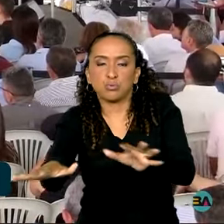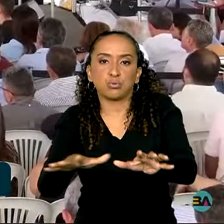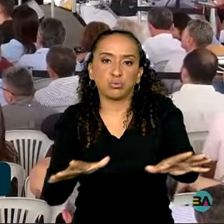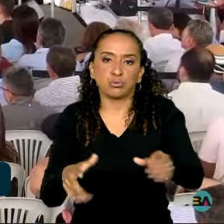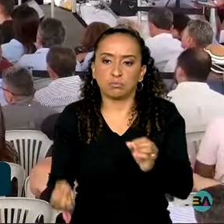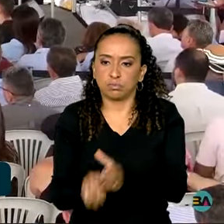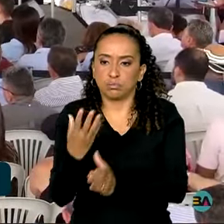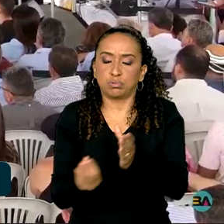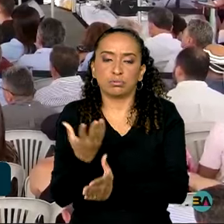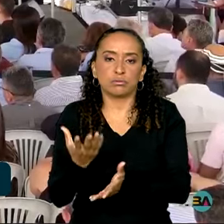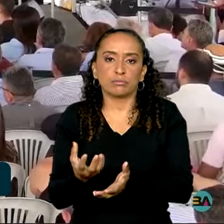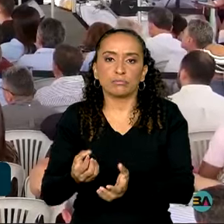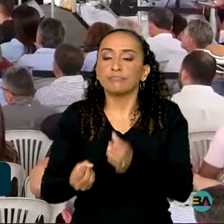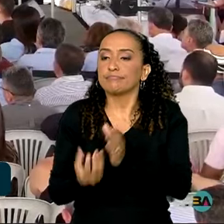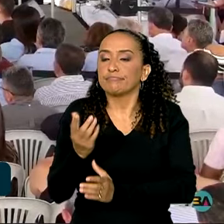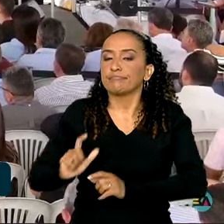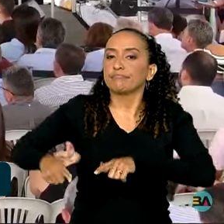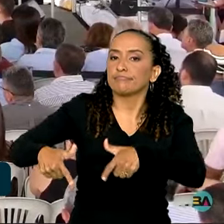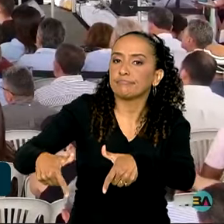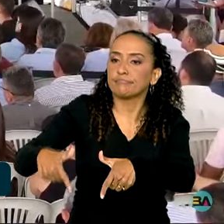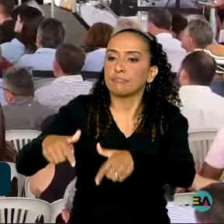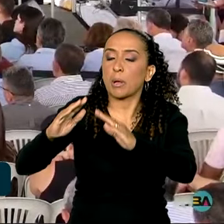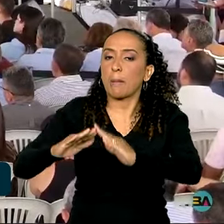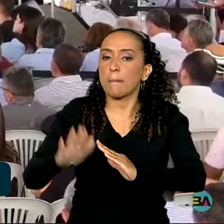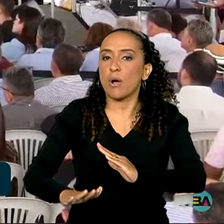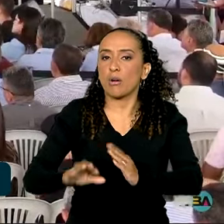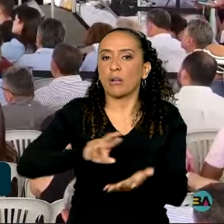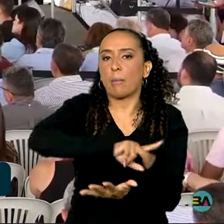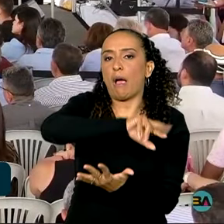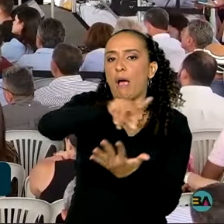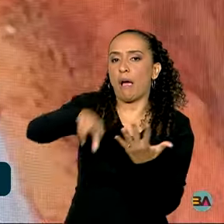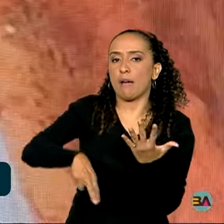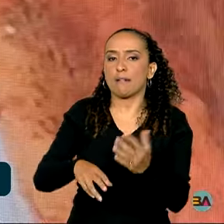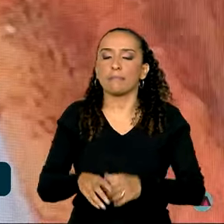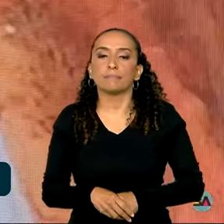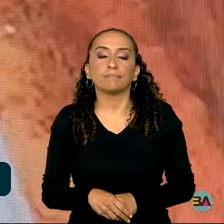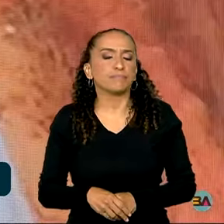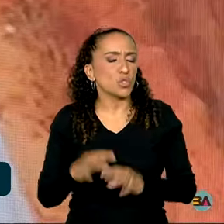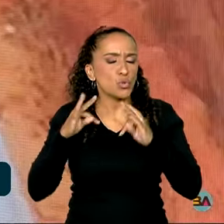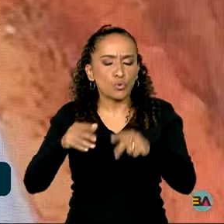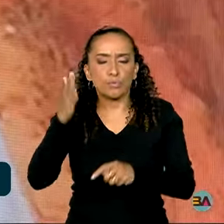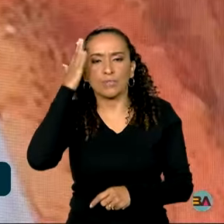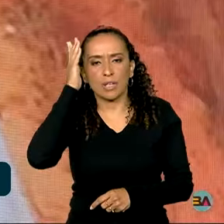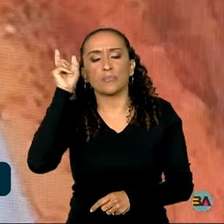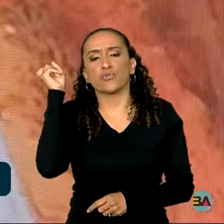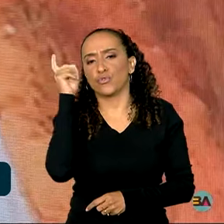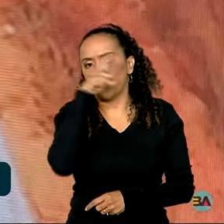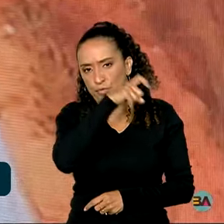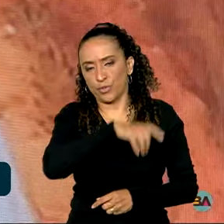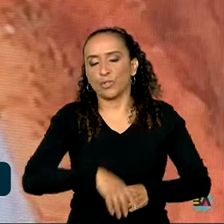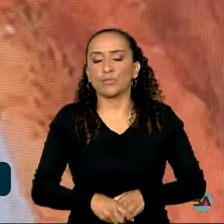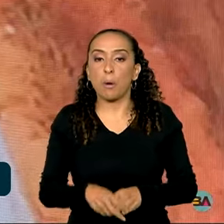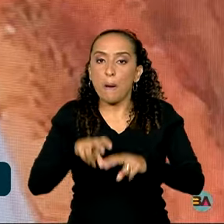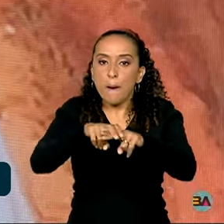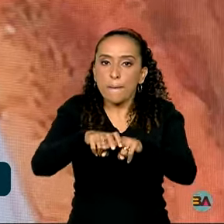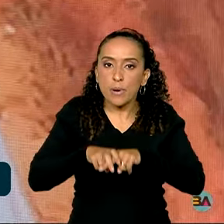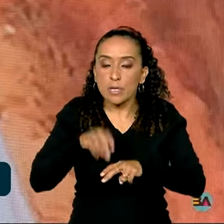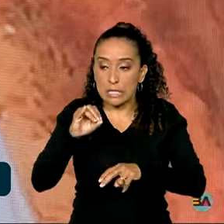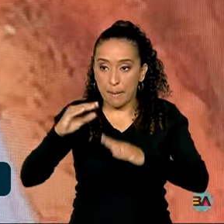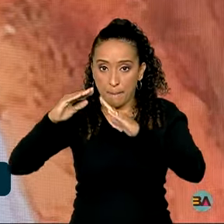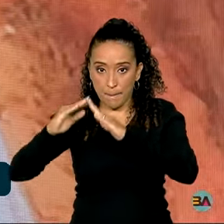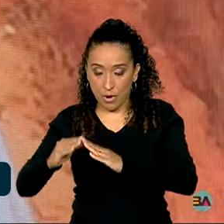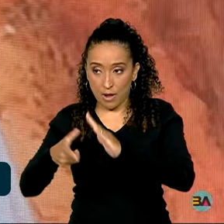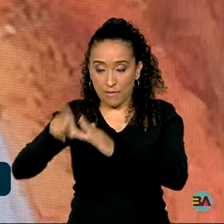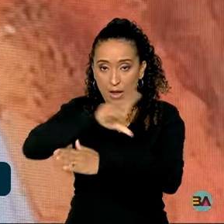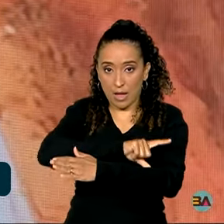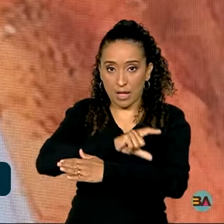Quem vai gerar emprego para quem mora lá? Essas coisas, todo mundo sabe que é muito difícil. Por isso, quem morava em